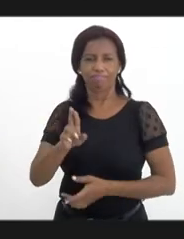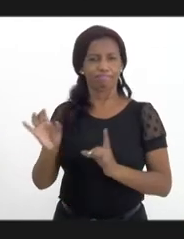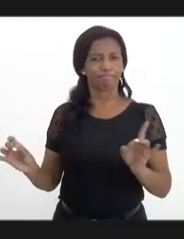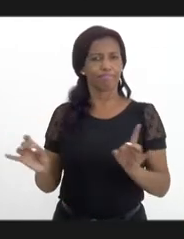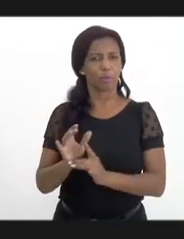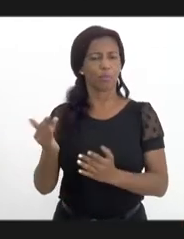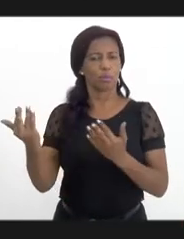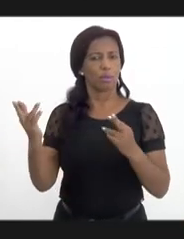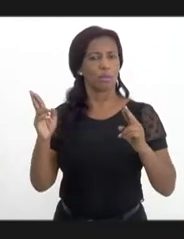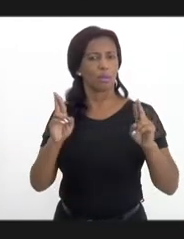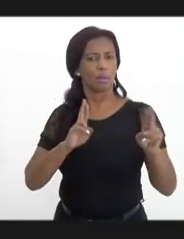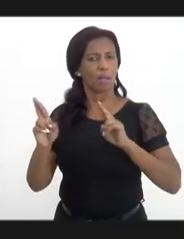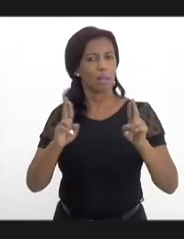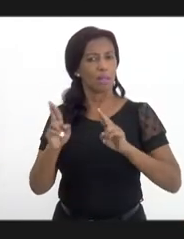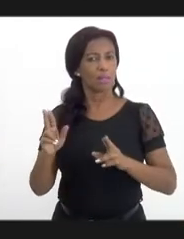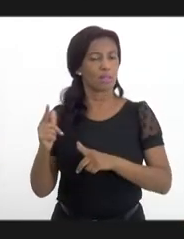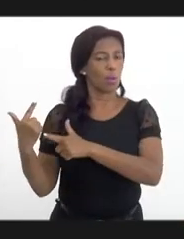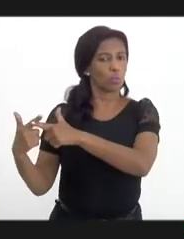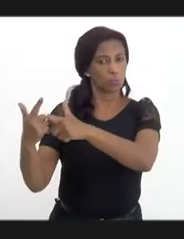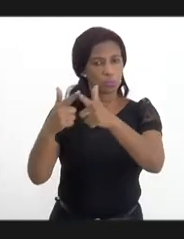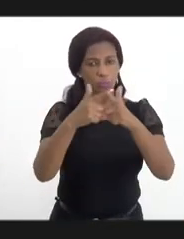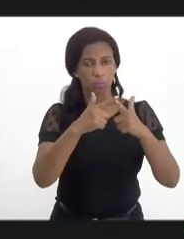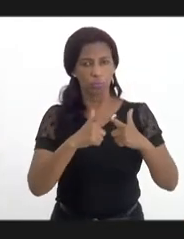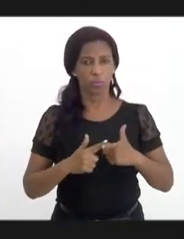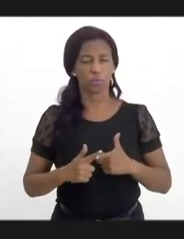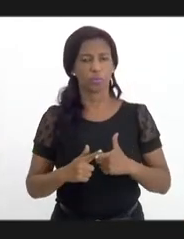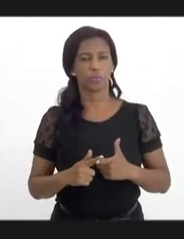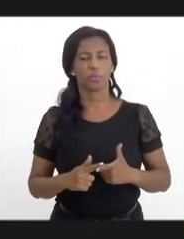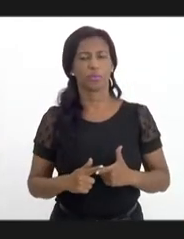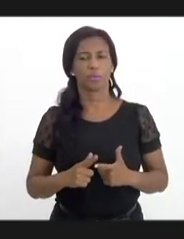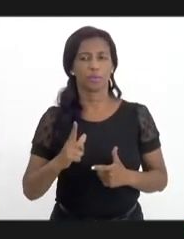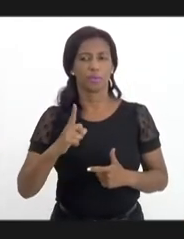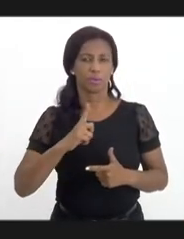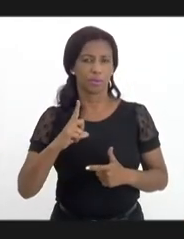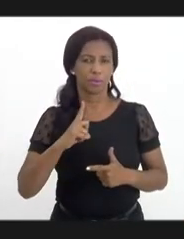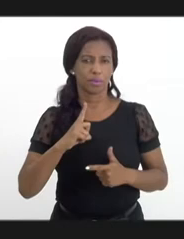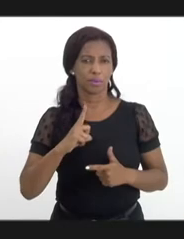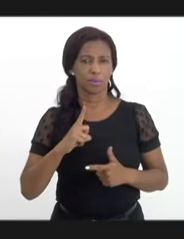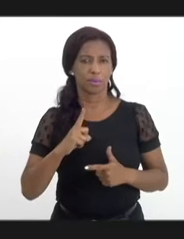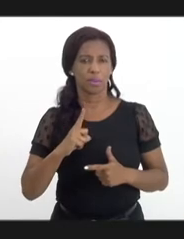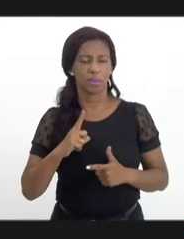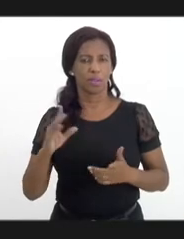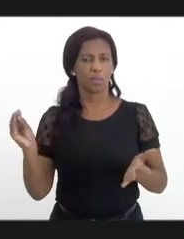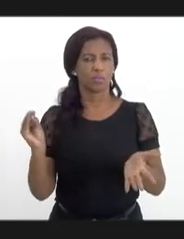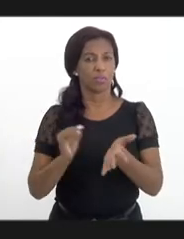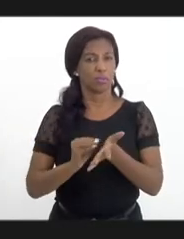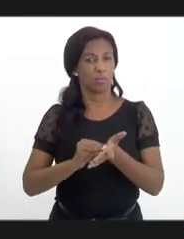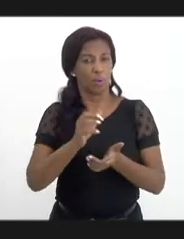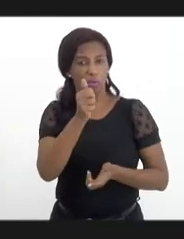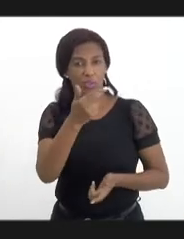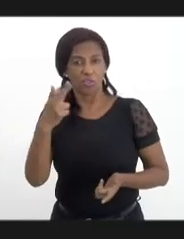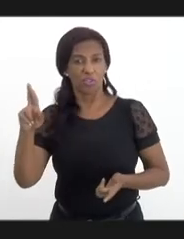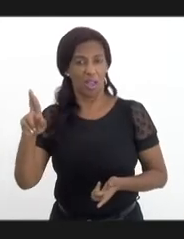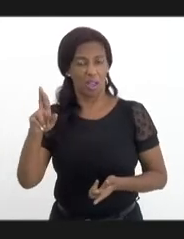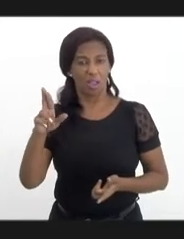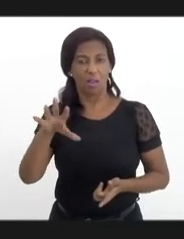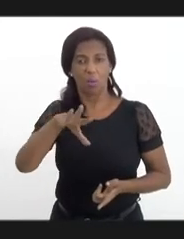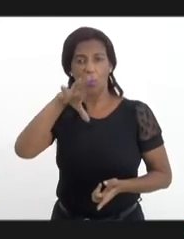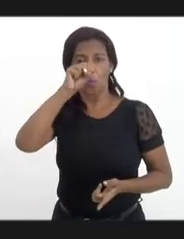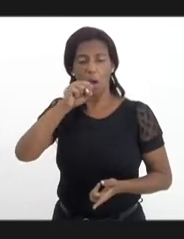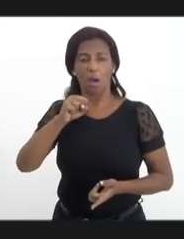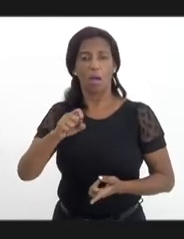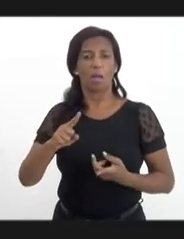relação aos quadros de síndrome respiratória aguda, grave principalmente,